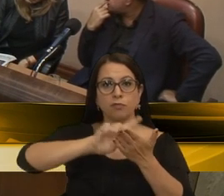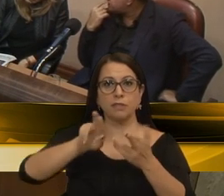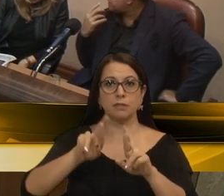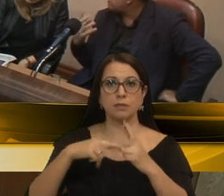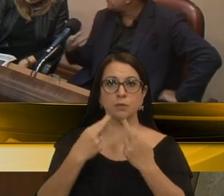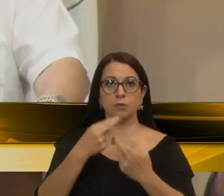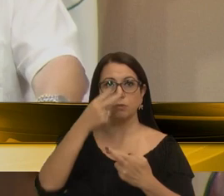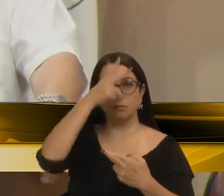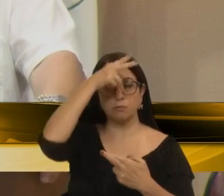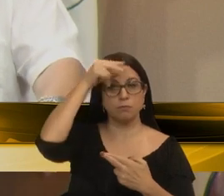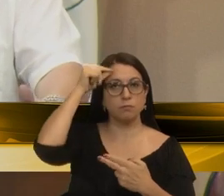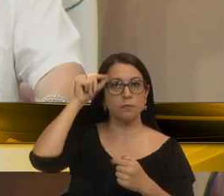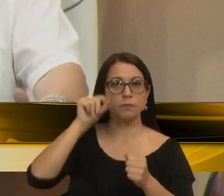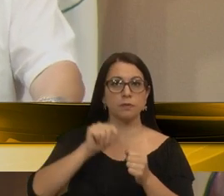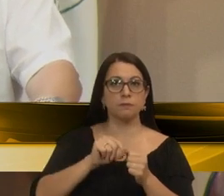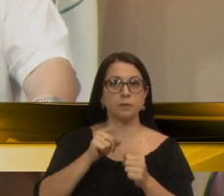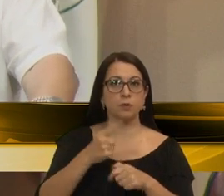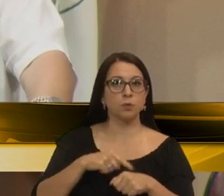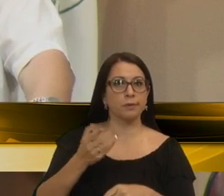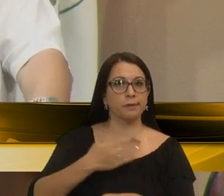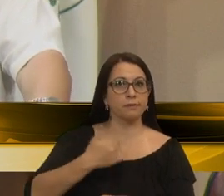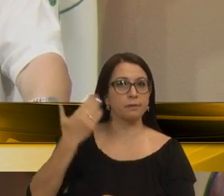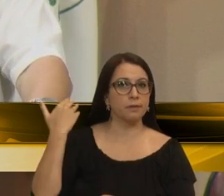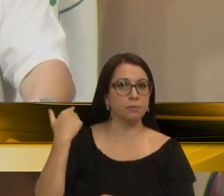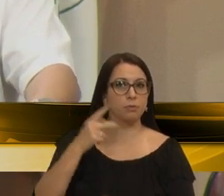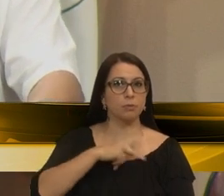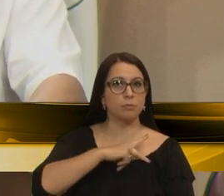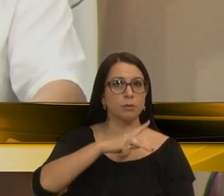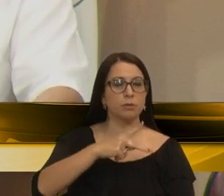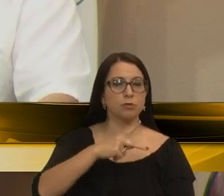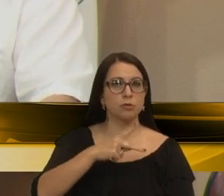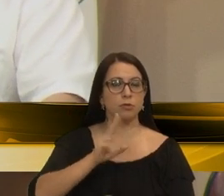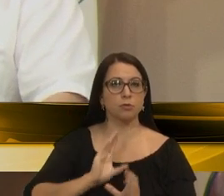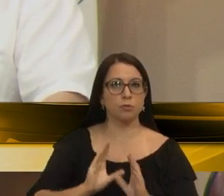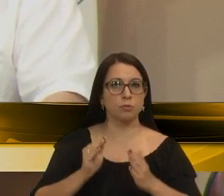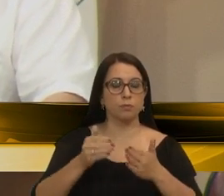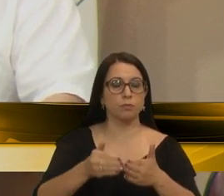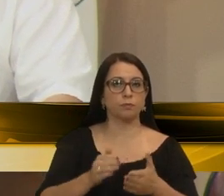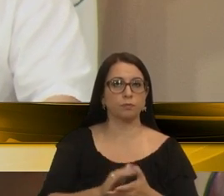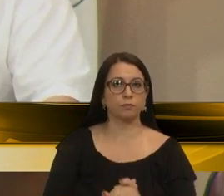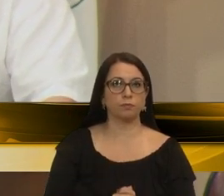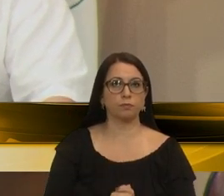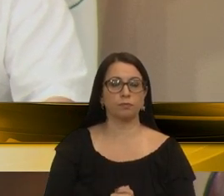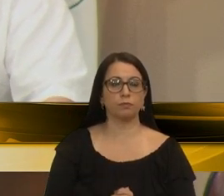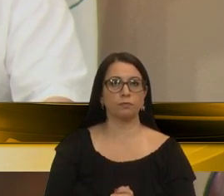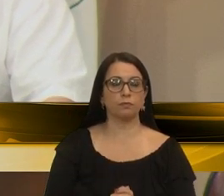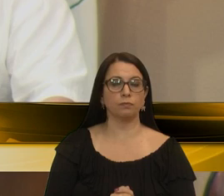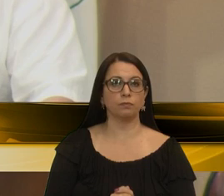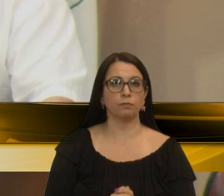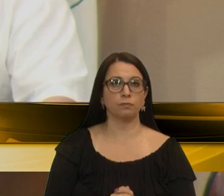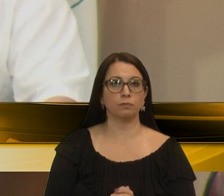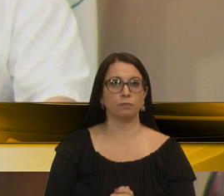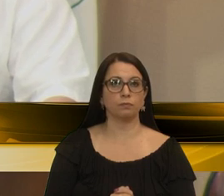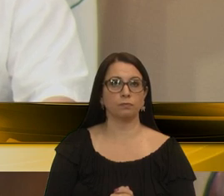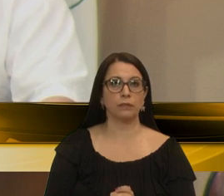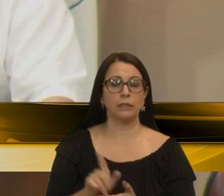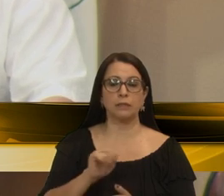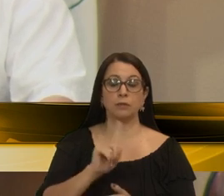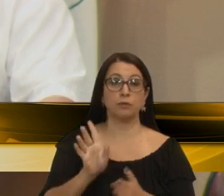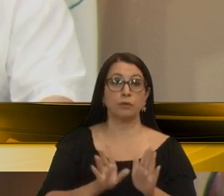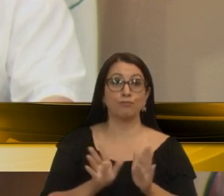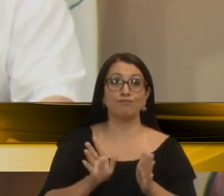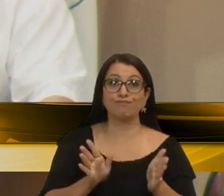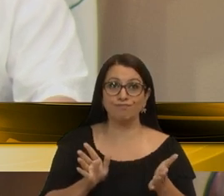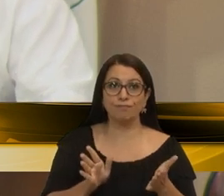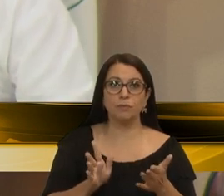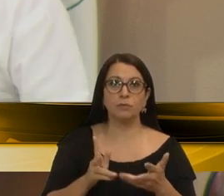realizadas ainda no período quando presidia a comissão, e que inviabilizaram, então, de